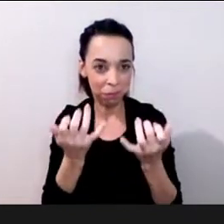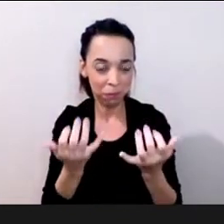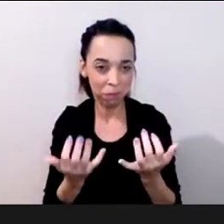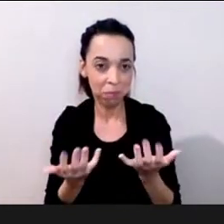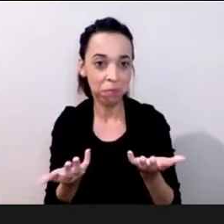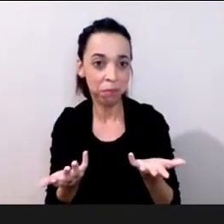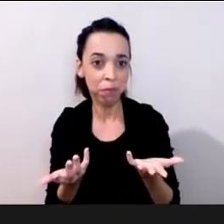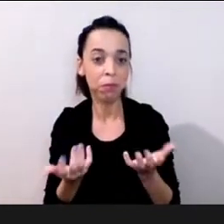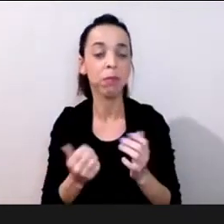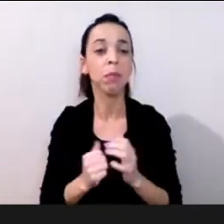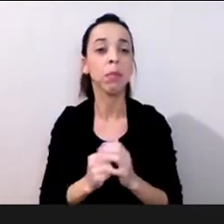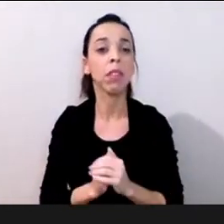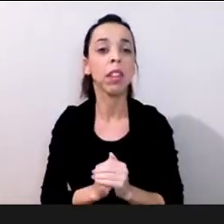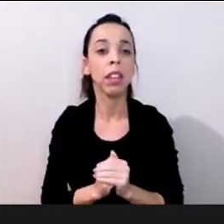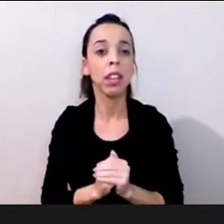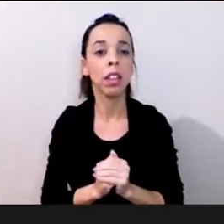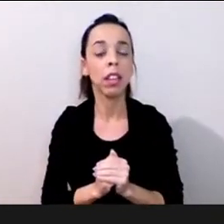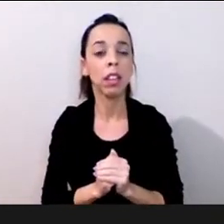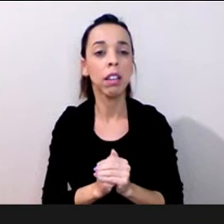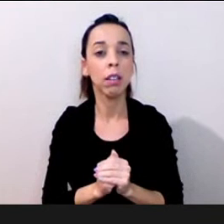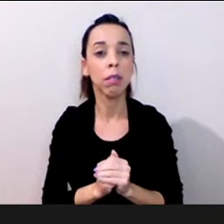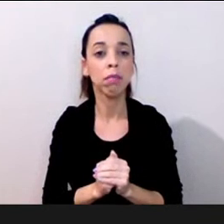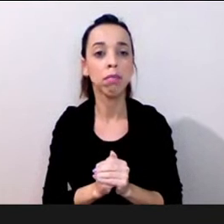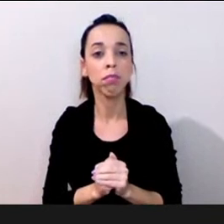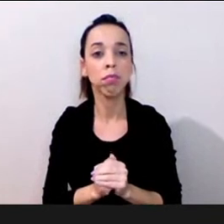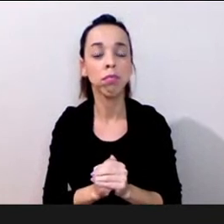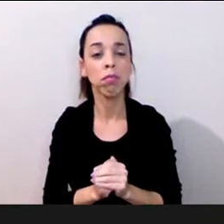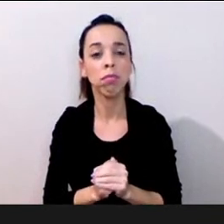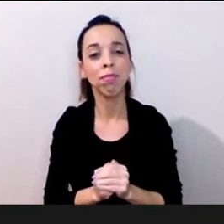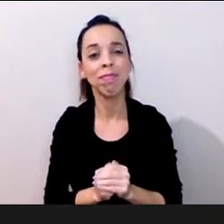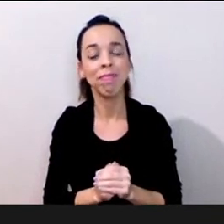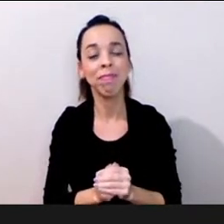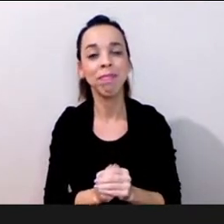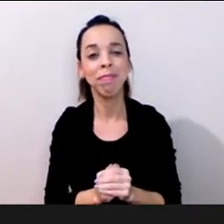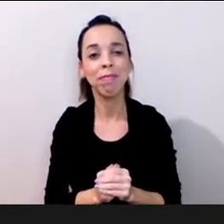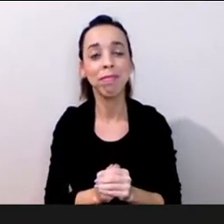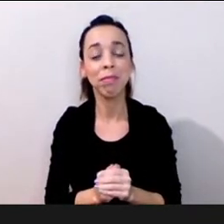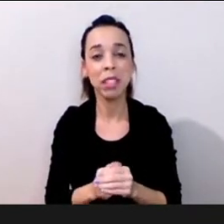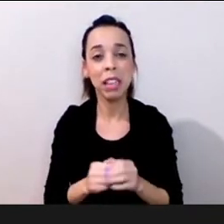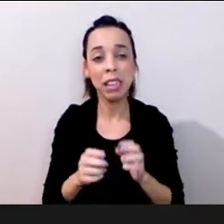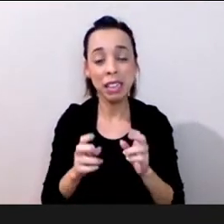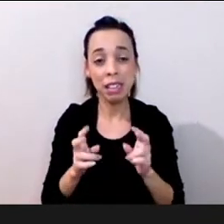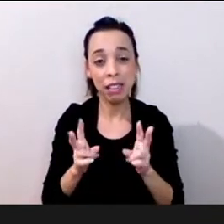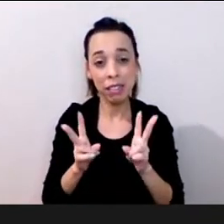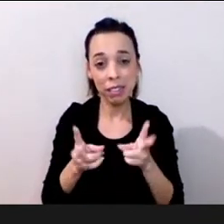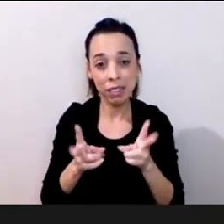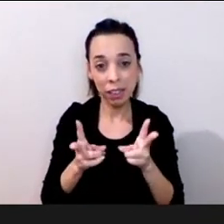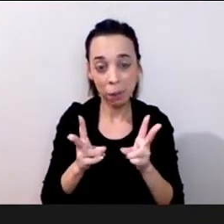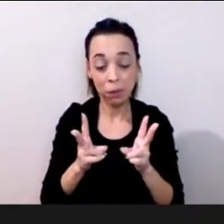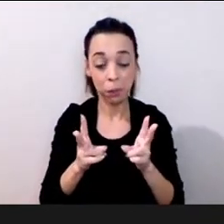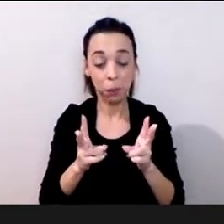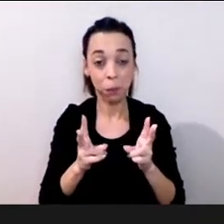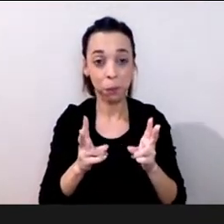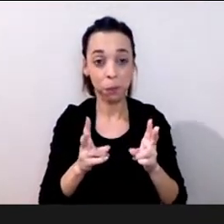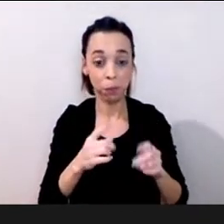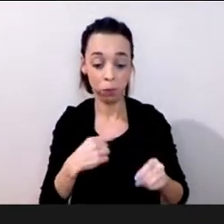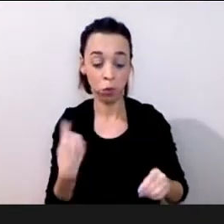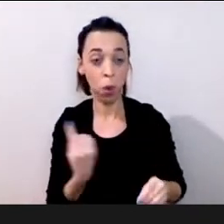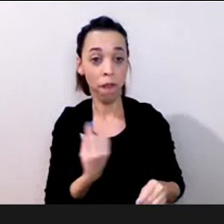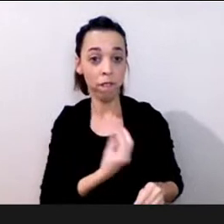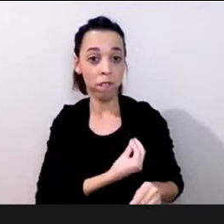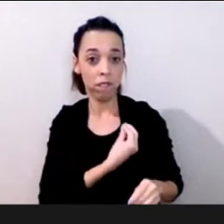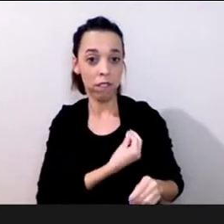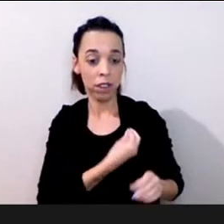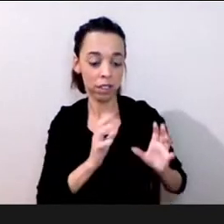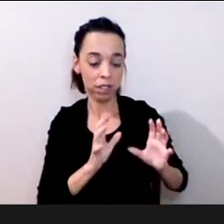nichos fora do que é a nossa vida do que é a nossa comunidade nós estamos são nichos que mais